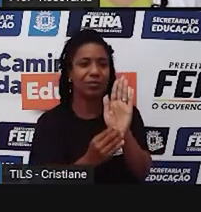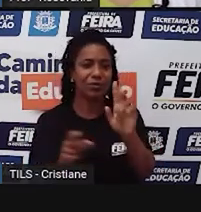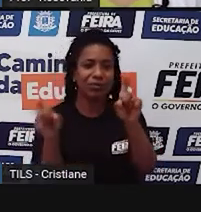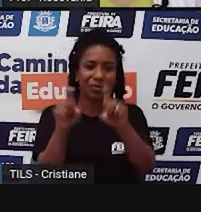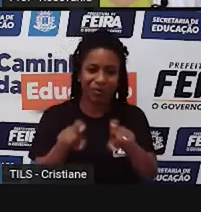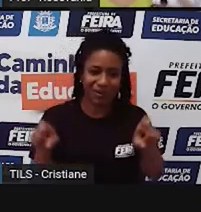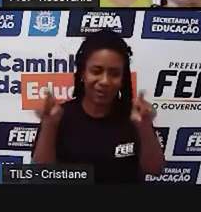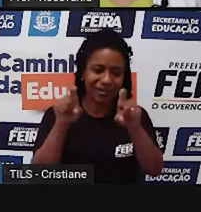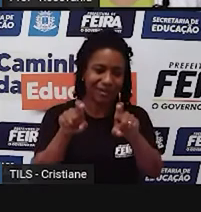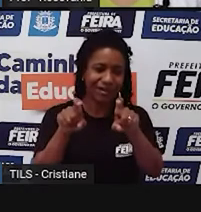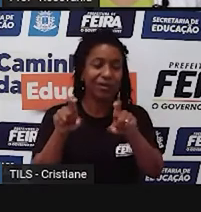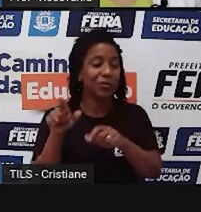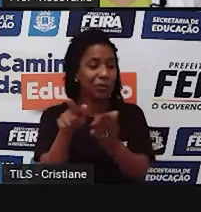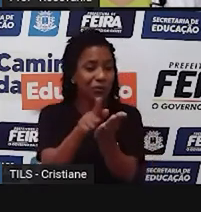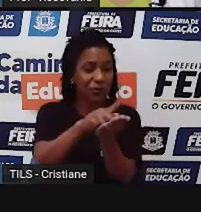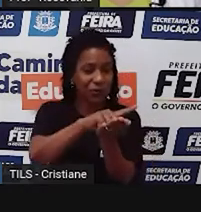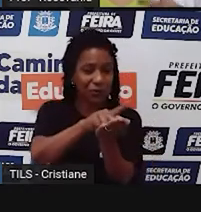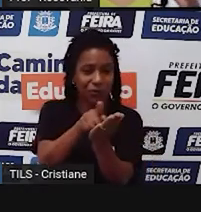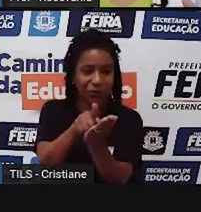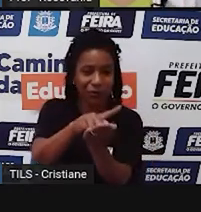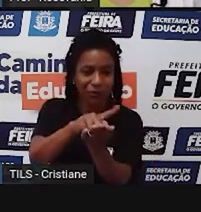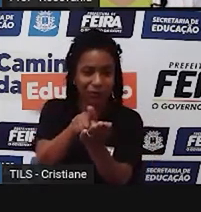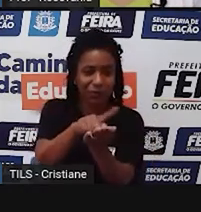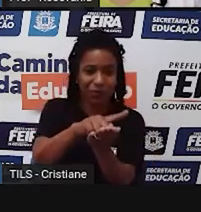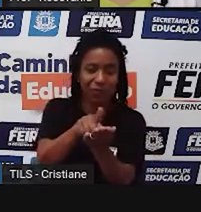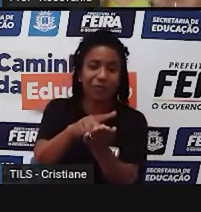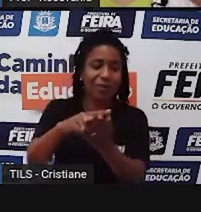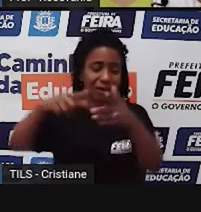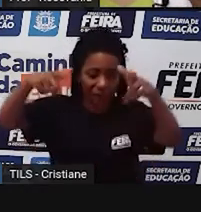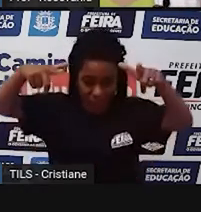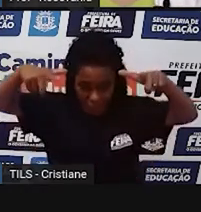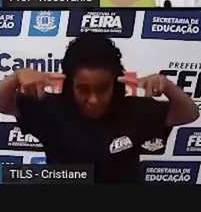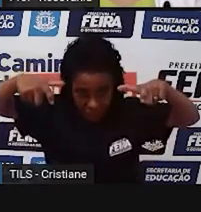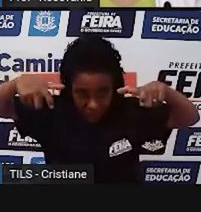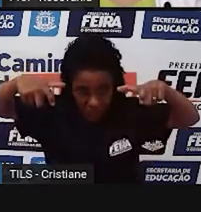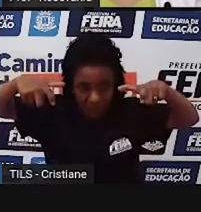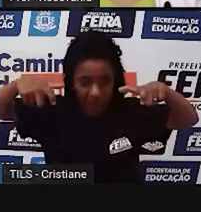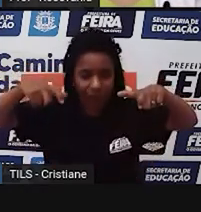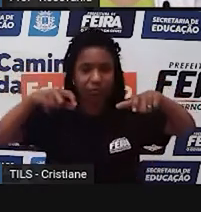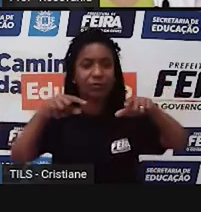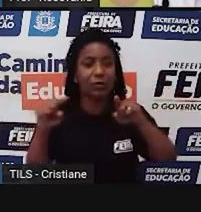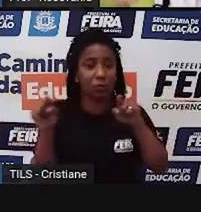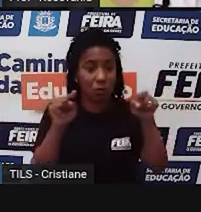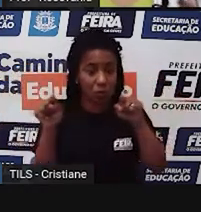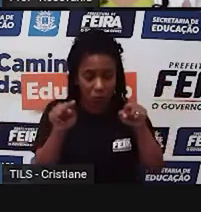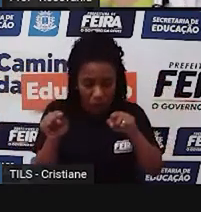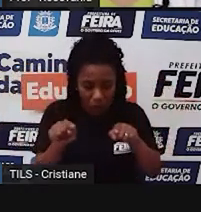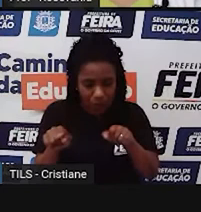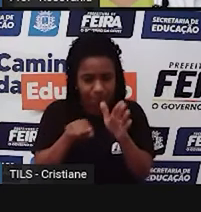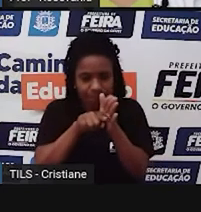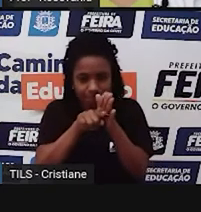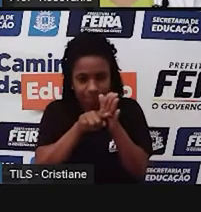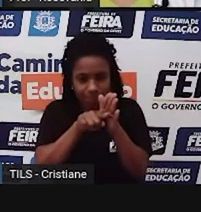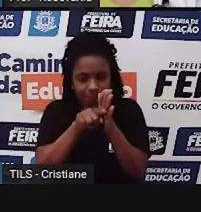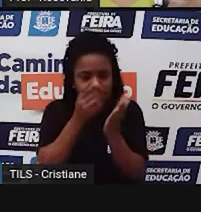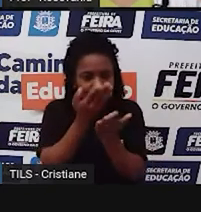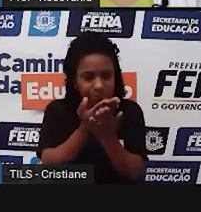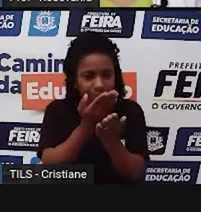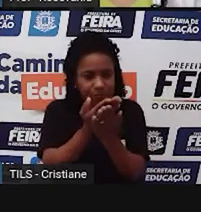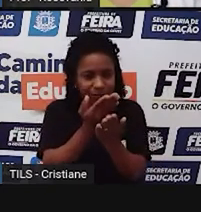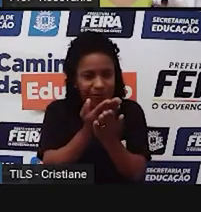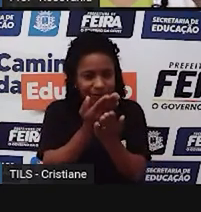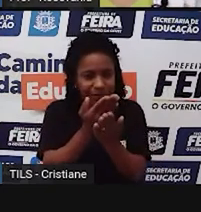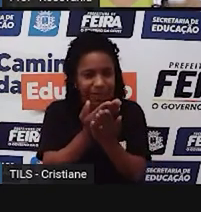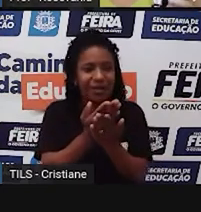computadores, GPS, né, essas coisas. Há as pessoas que analisam esses dados aí e